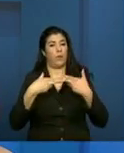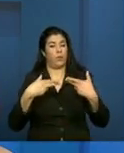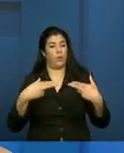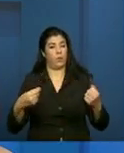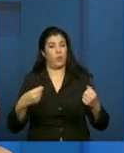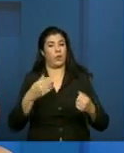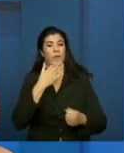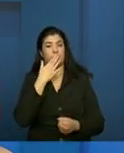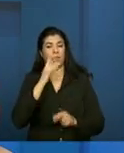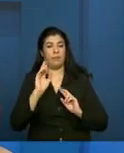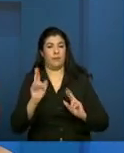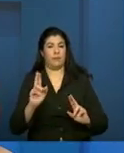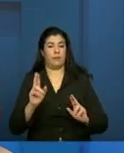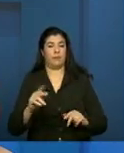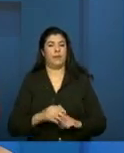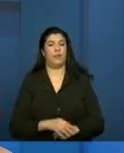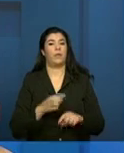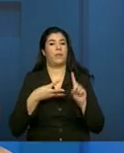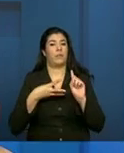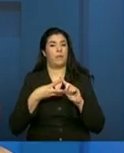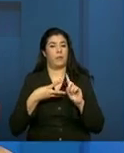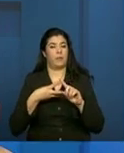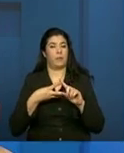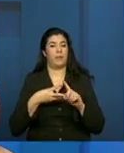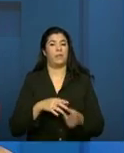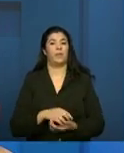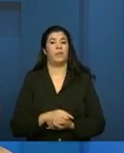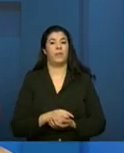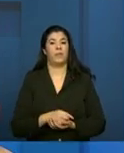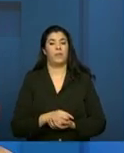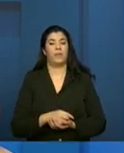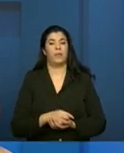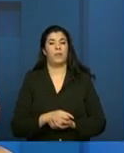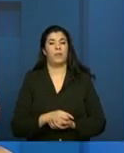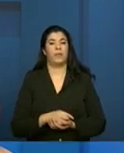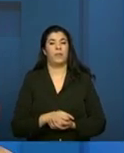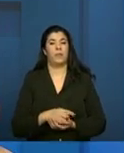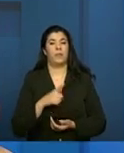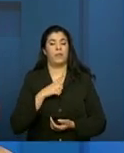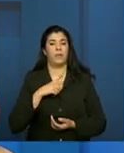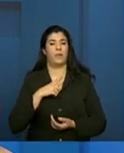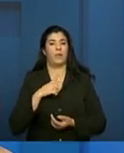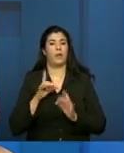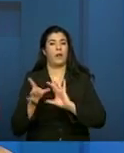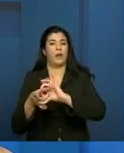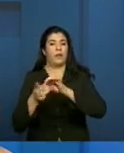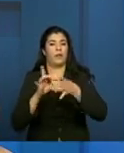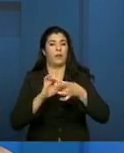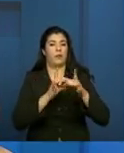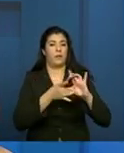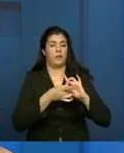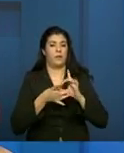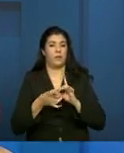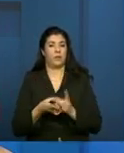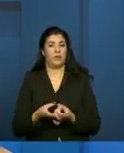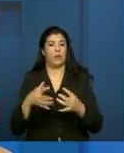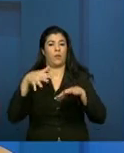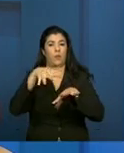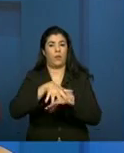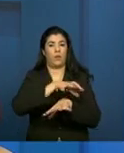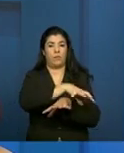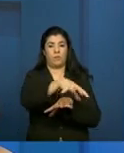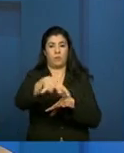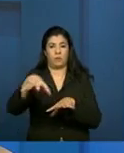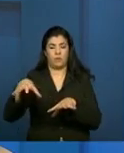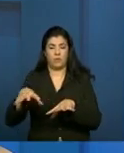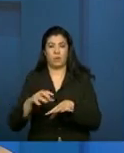trabalho seja efetivo. envolve a questão da articulação da rede intersetorial. Então,